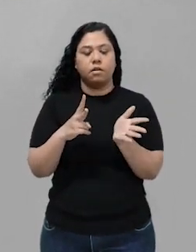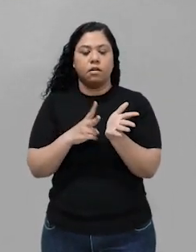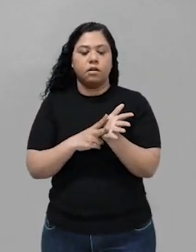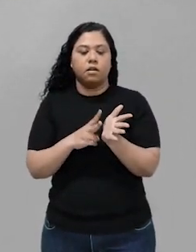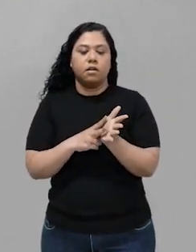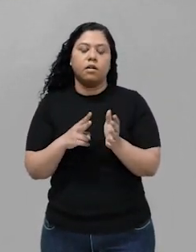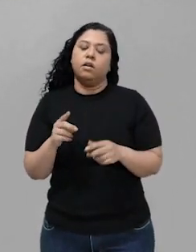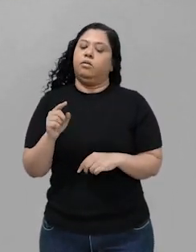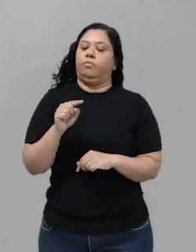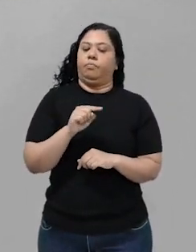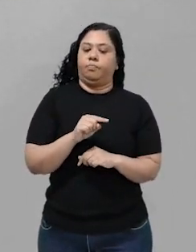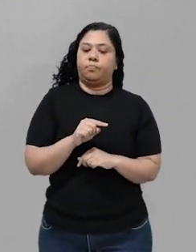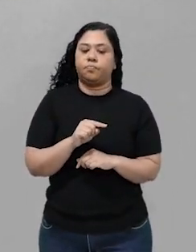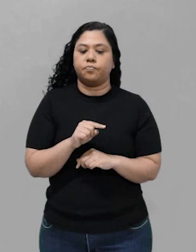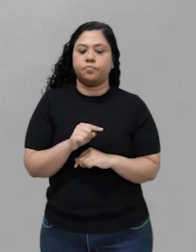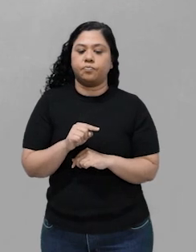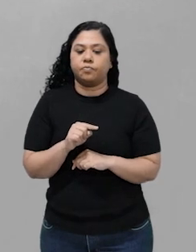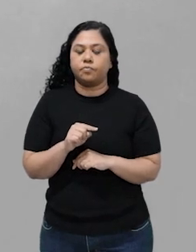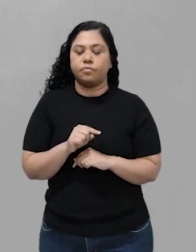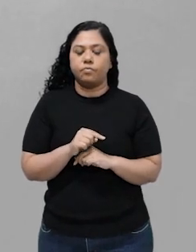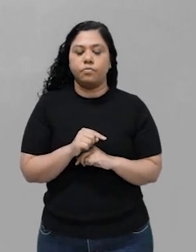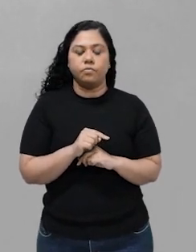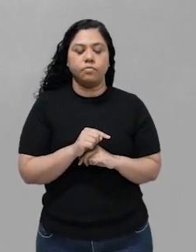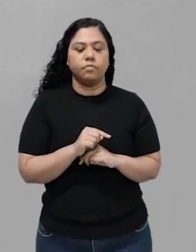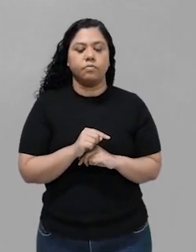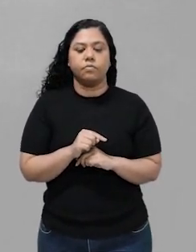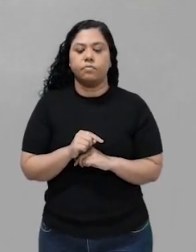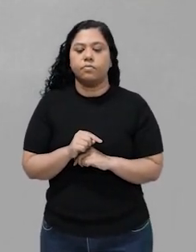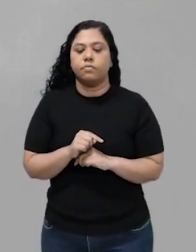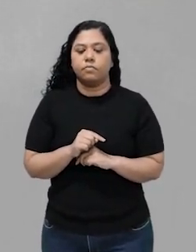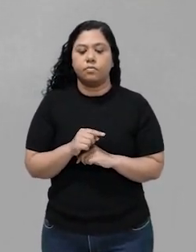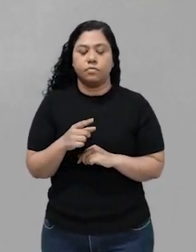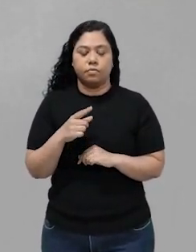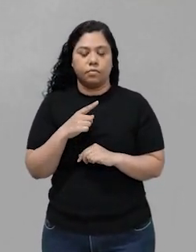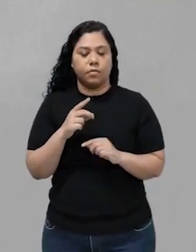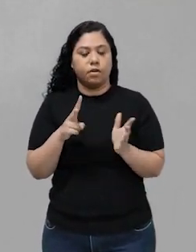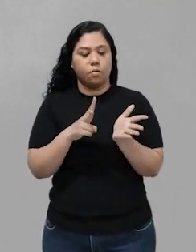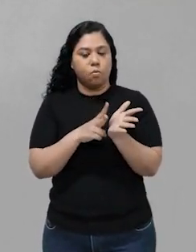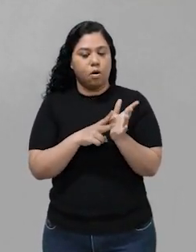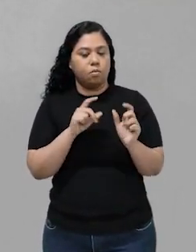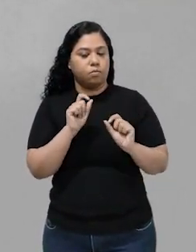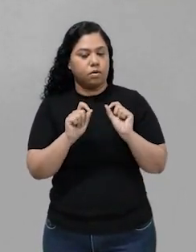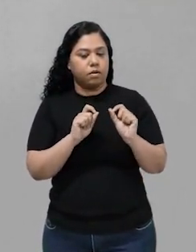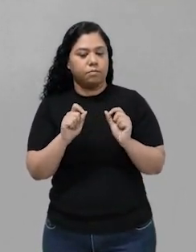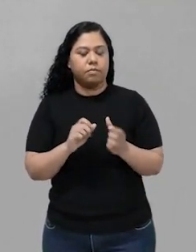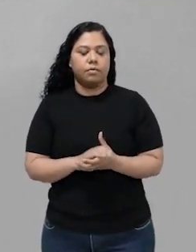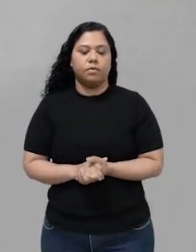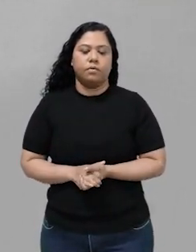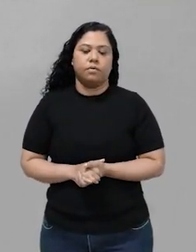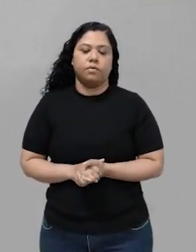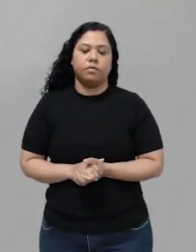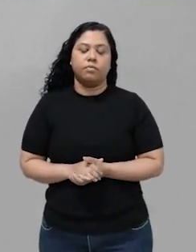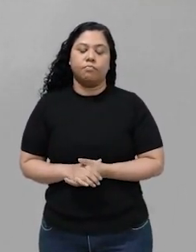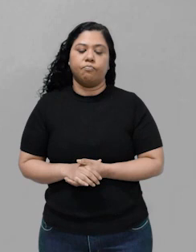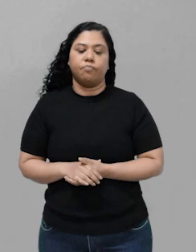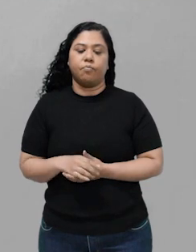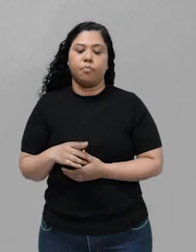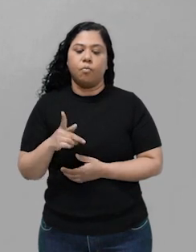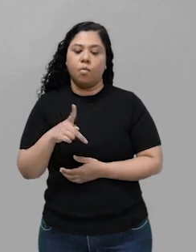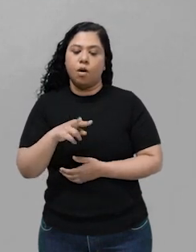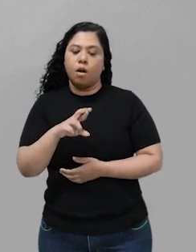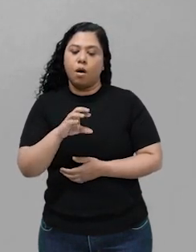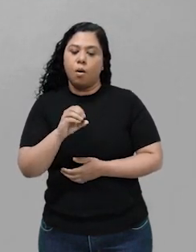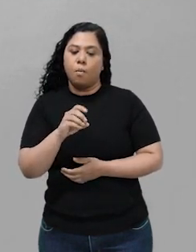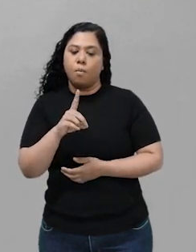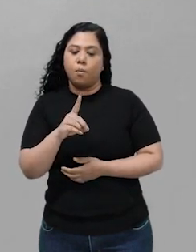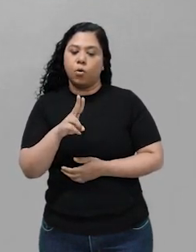constante de equilíbrio em termos das concentrações. Então, ela vai ser igual a quê? Ao produto das